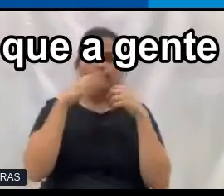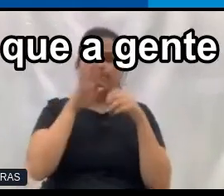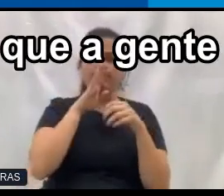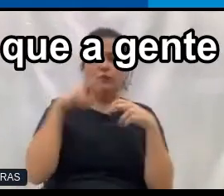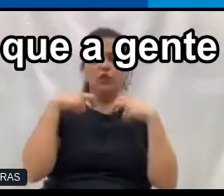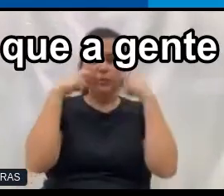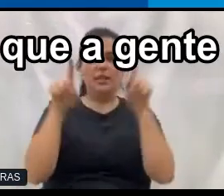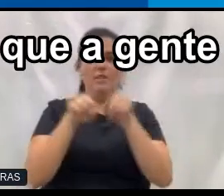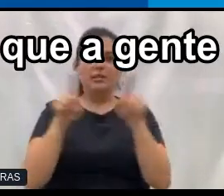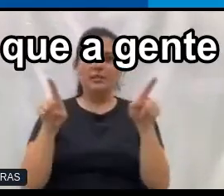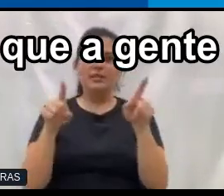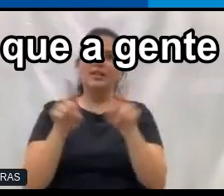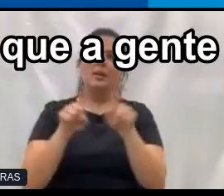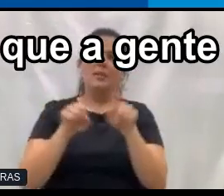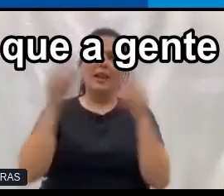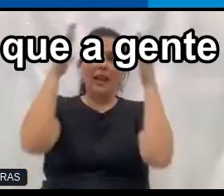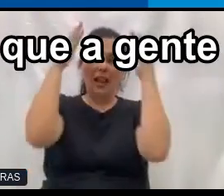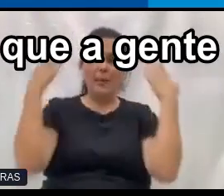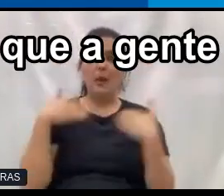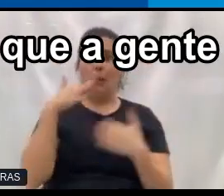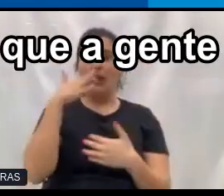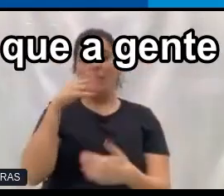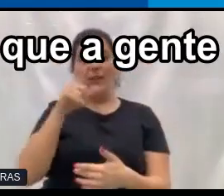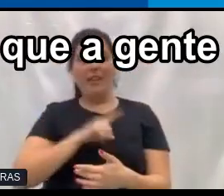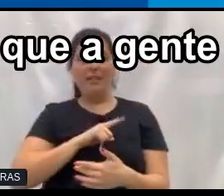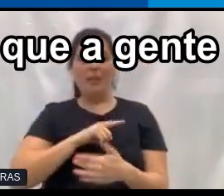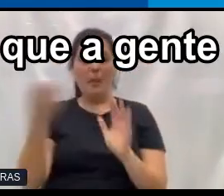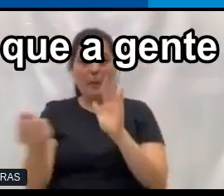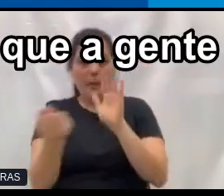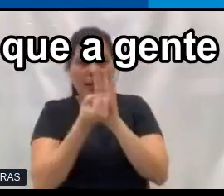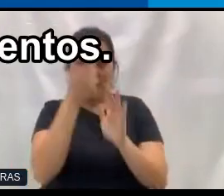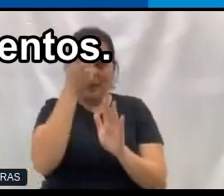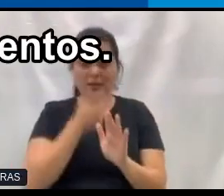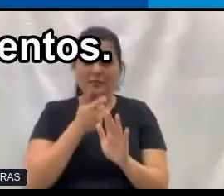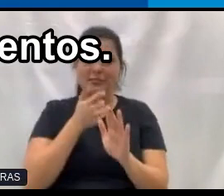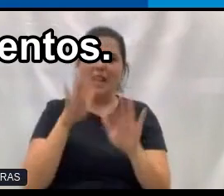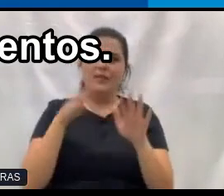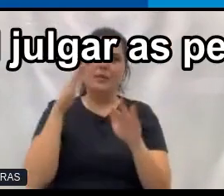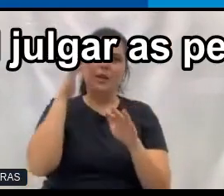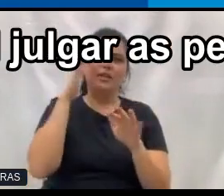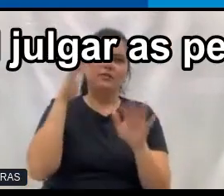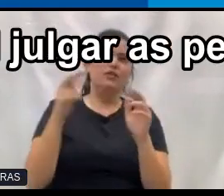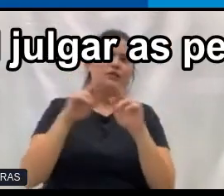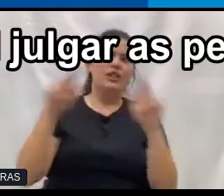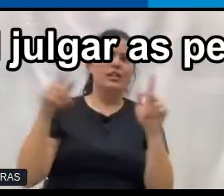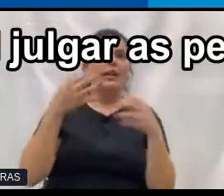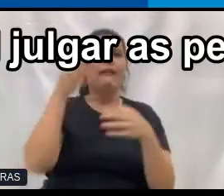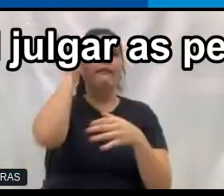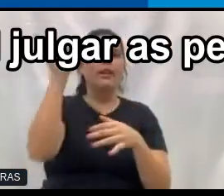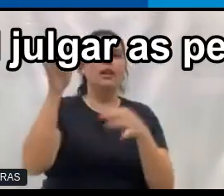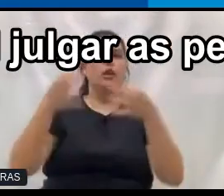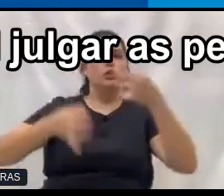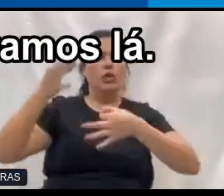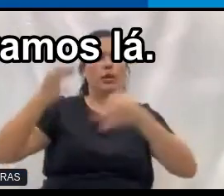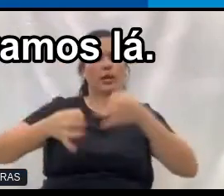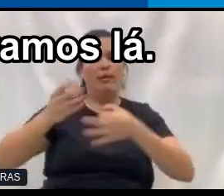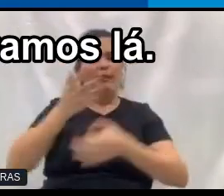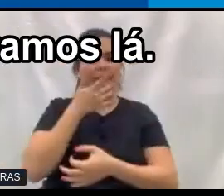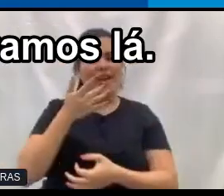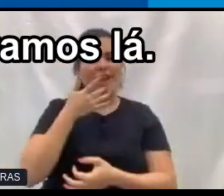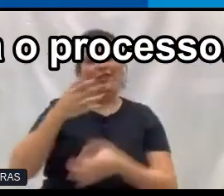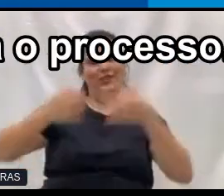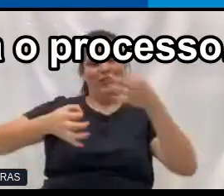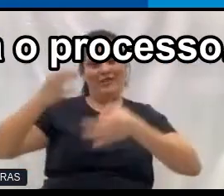colorido, então estereótipo às vezes não é o que a gente está imaginando, evite julgamentos, eu acho que é muito fácil julgar as pessoas,